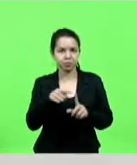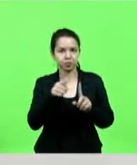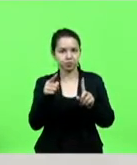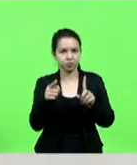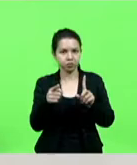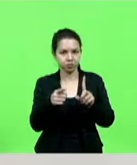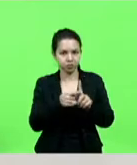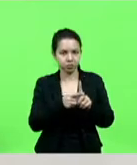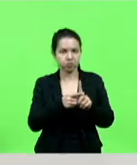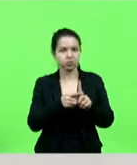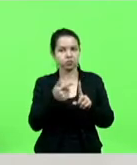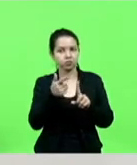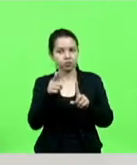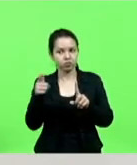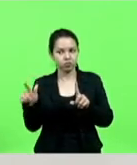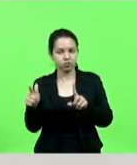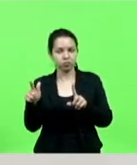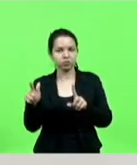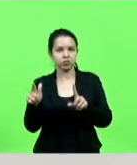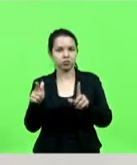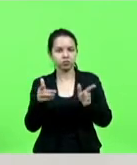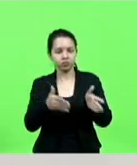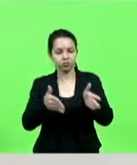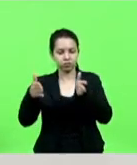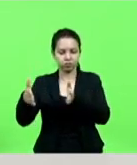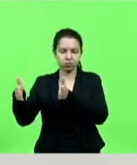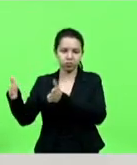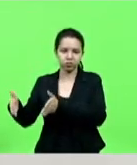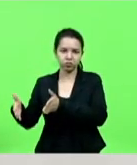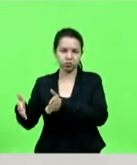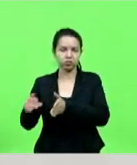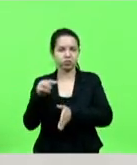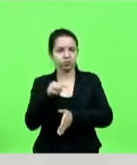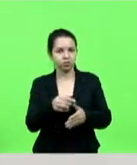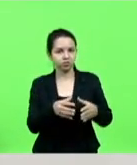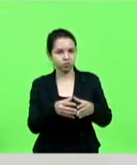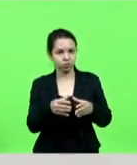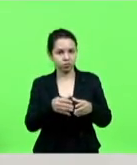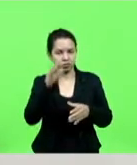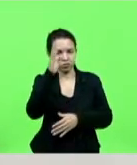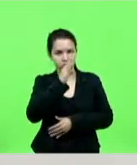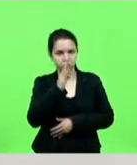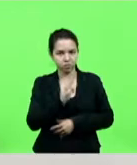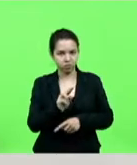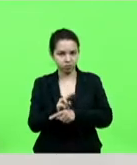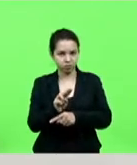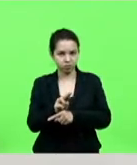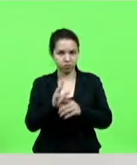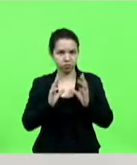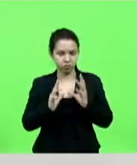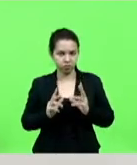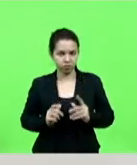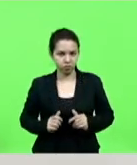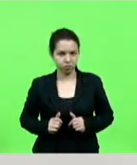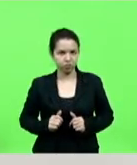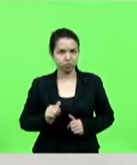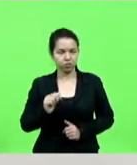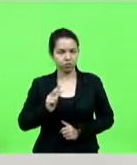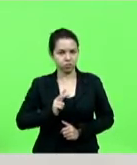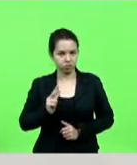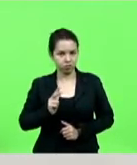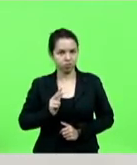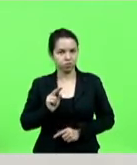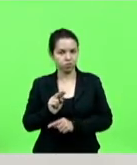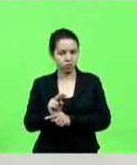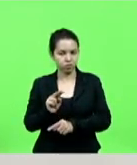outra situação. Após a Agência Nacional de Vigilância Sanitária, Anvisa, orientar a suspensão da